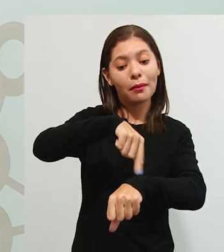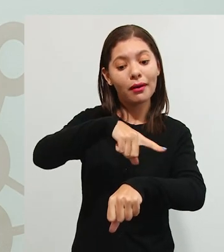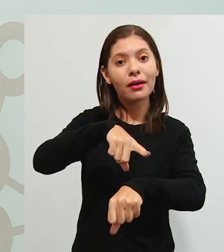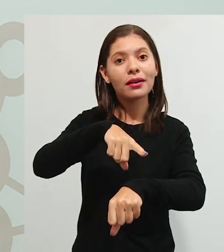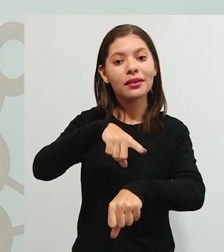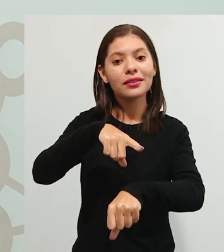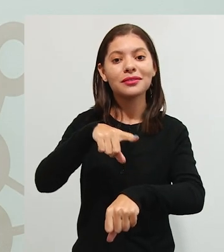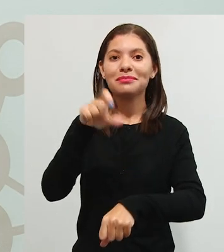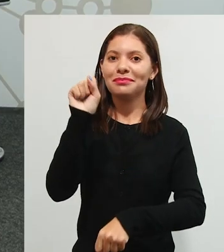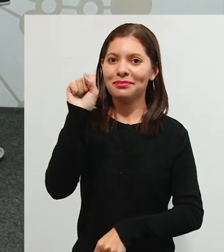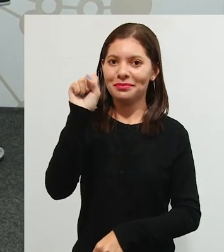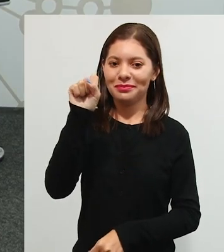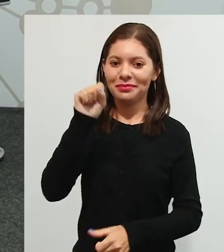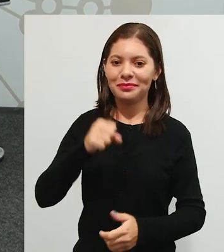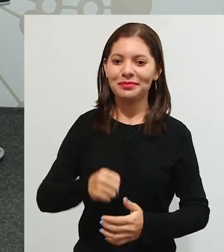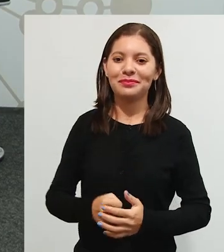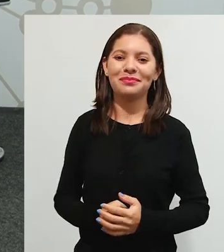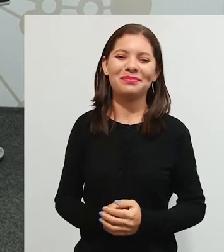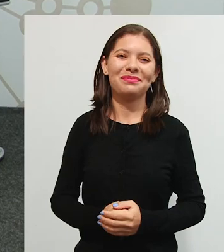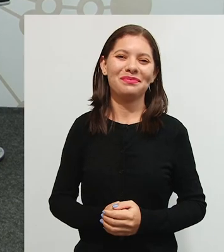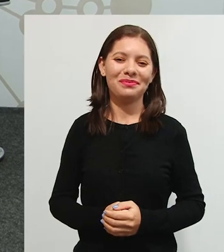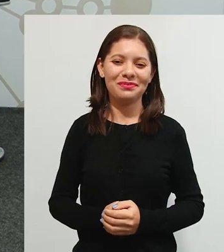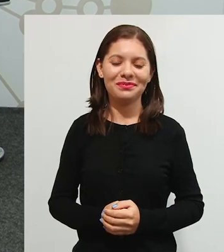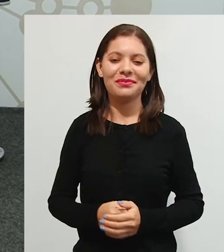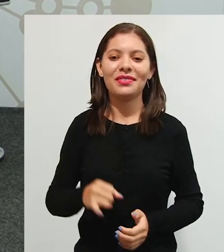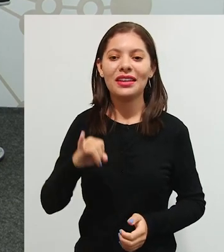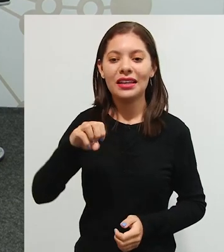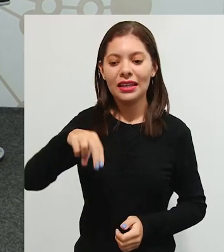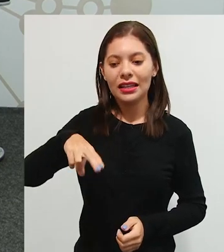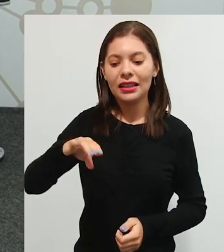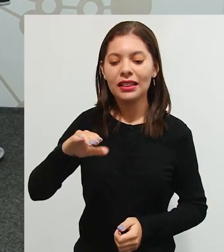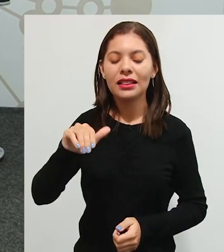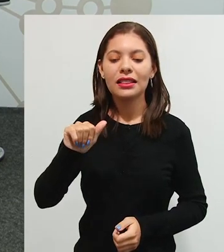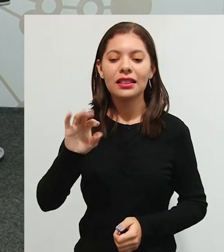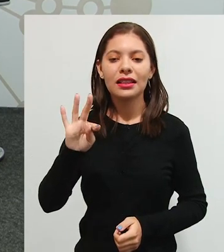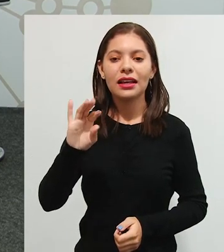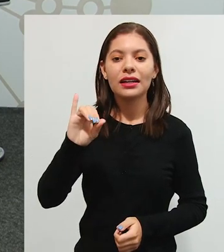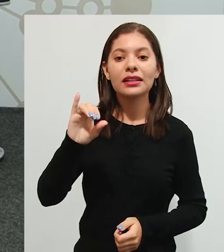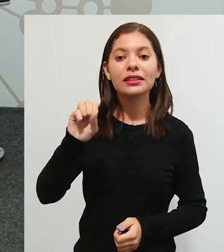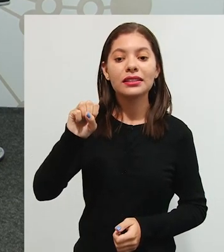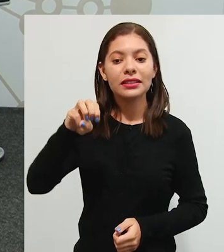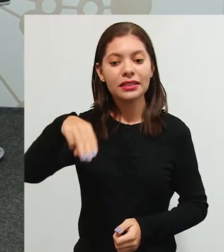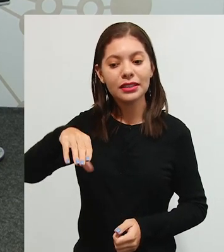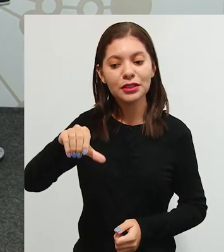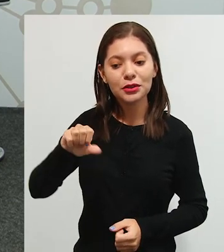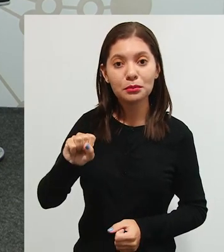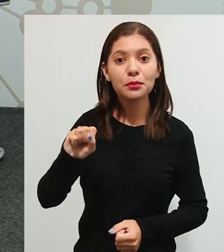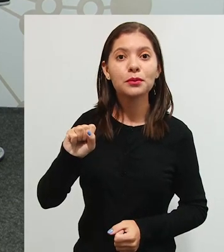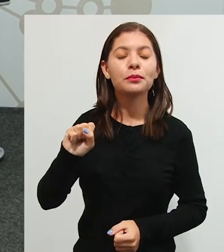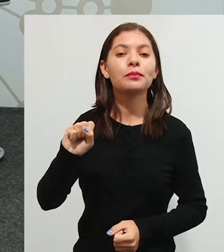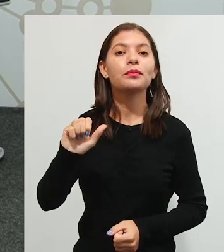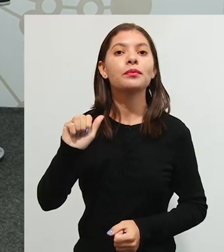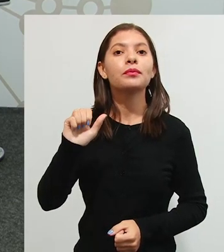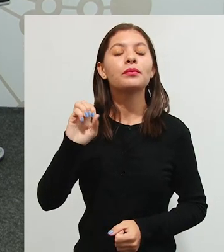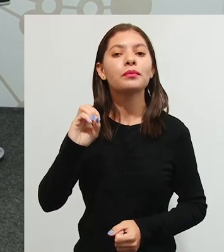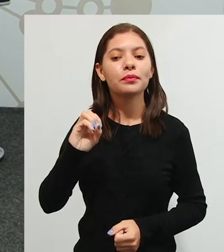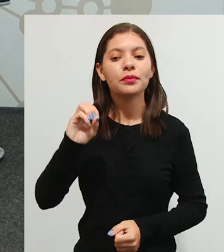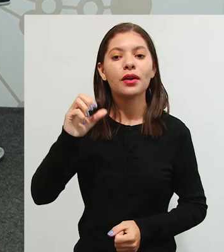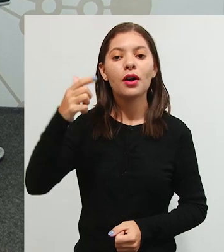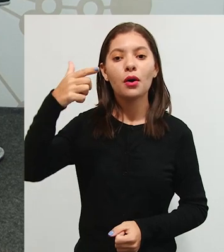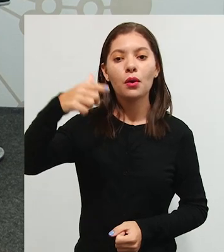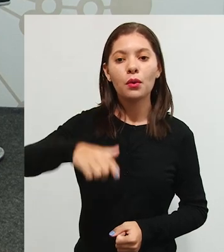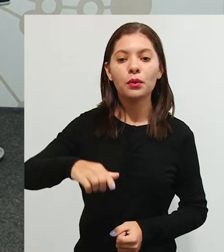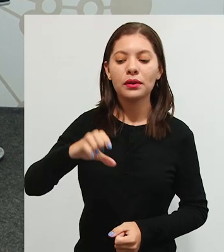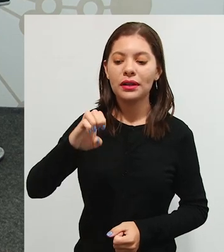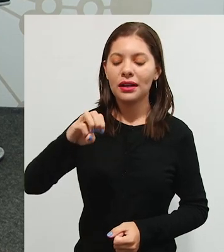Isso mesmo. Inatismo, né? Inatista. Qual é a outra? ambientalista ou empirista, né?